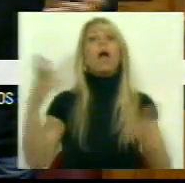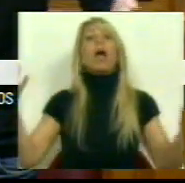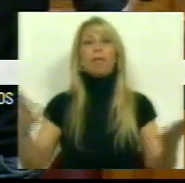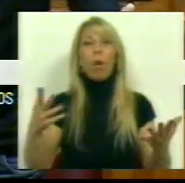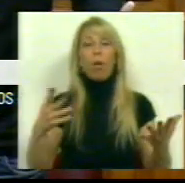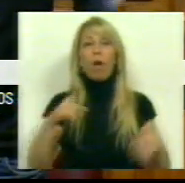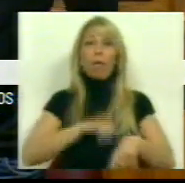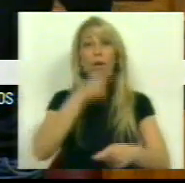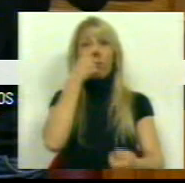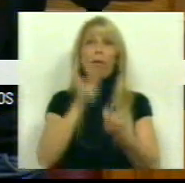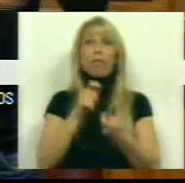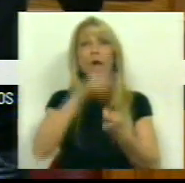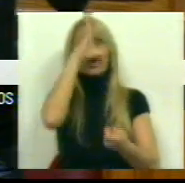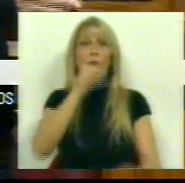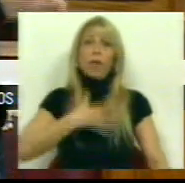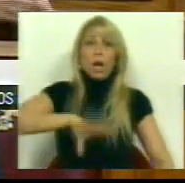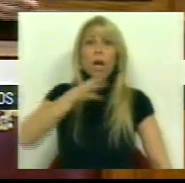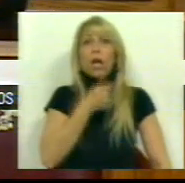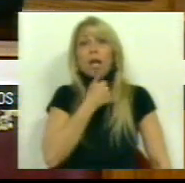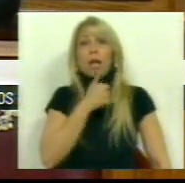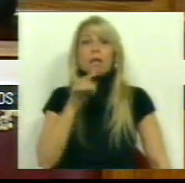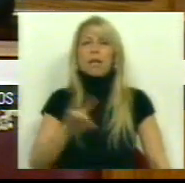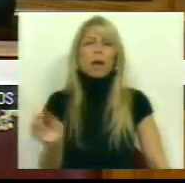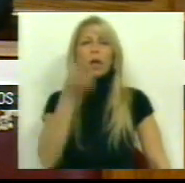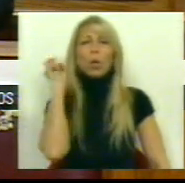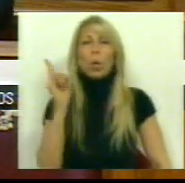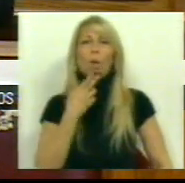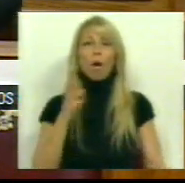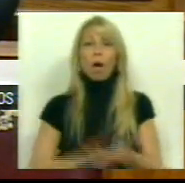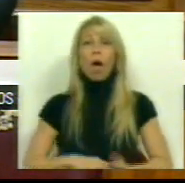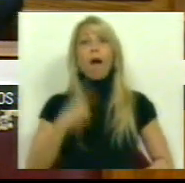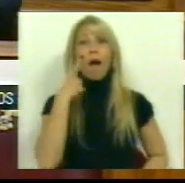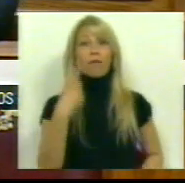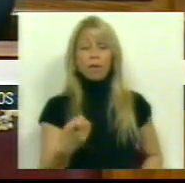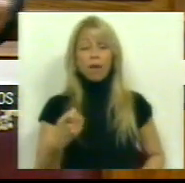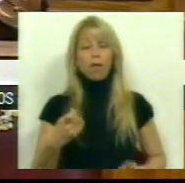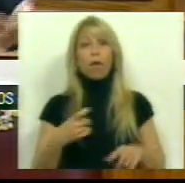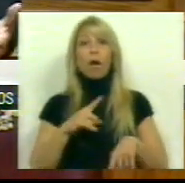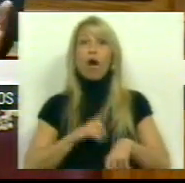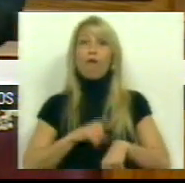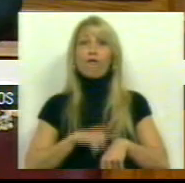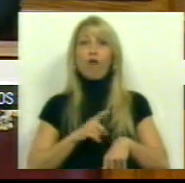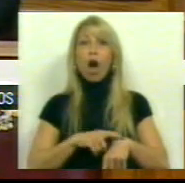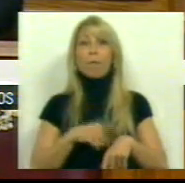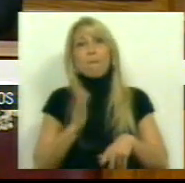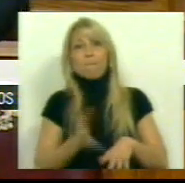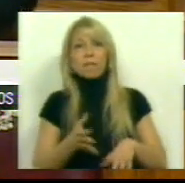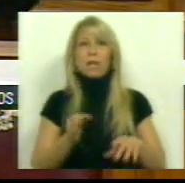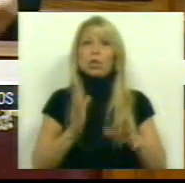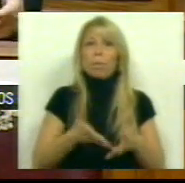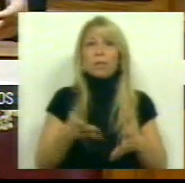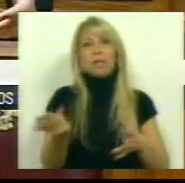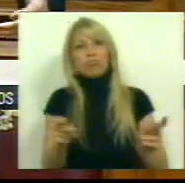aquelas que o Governo entender e não aquelas que, de facto, se verifiquem de forma intermitente ou de forma não permanente na escola.